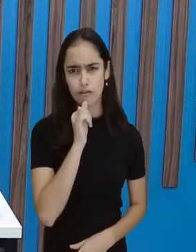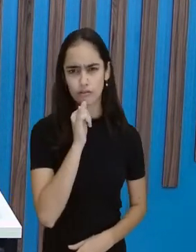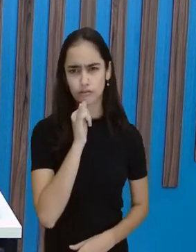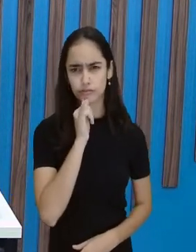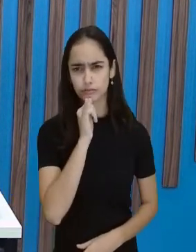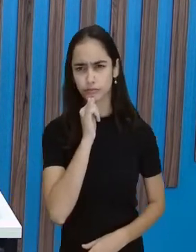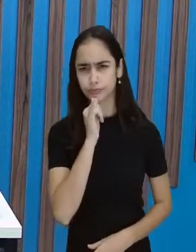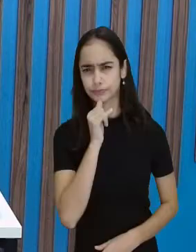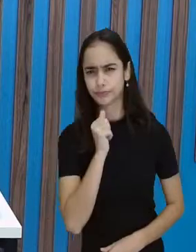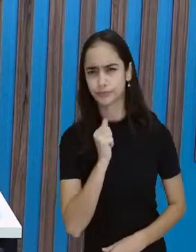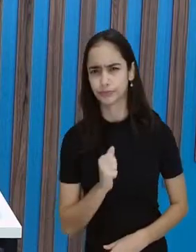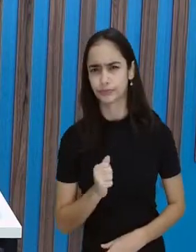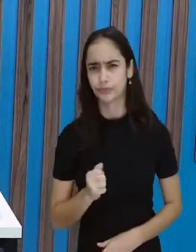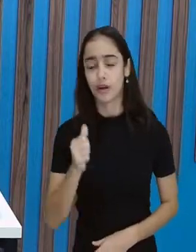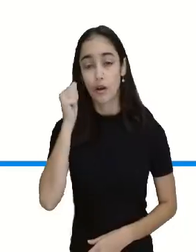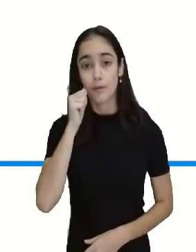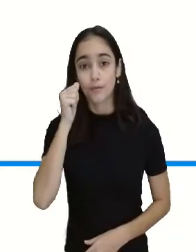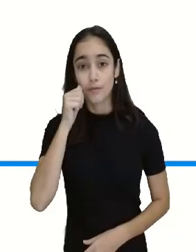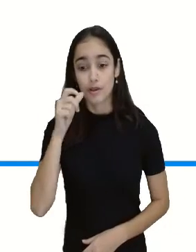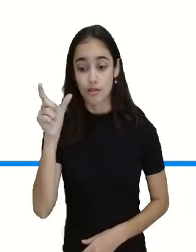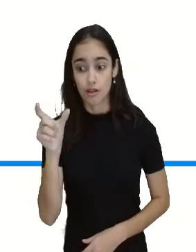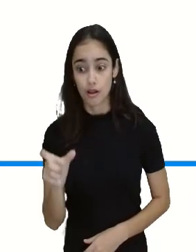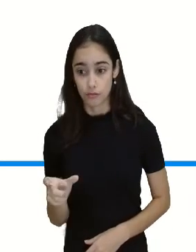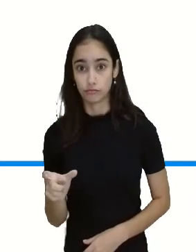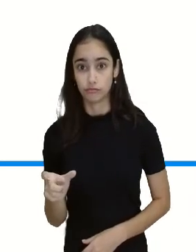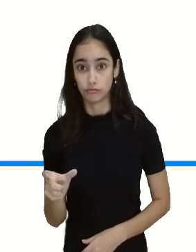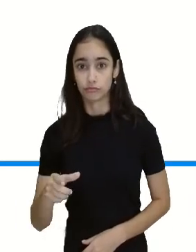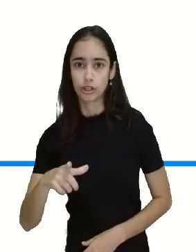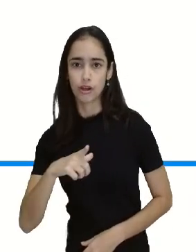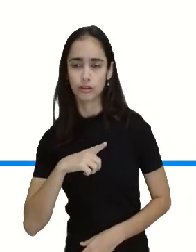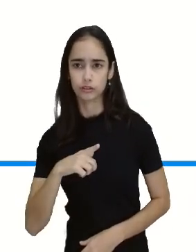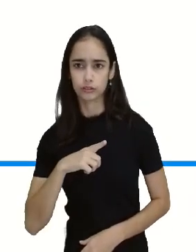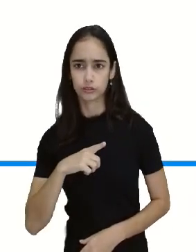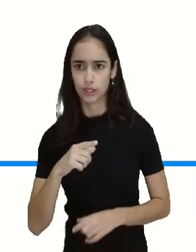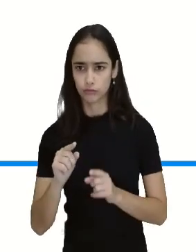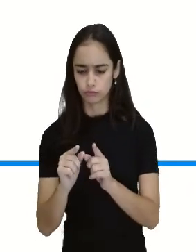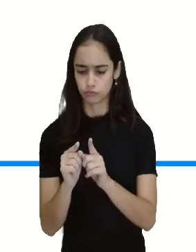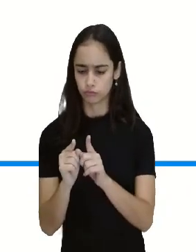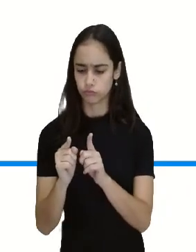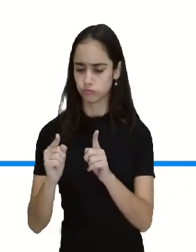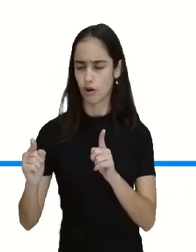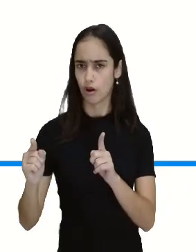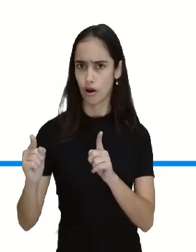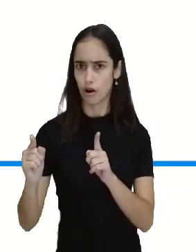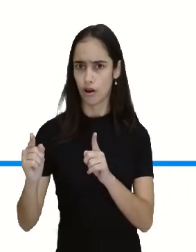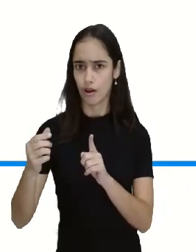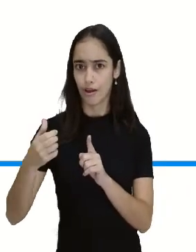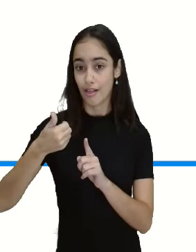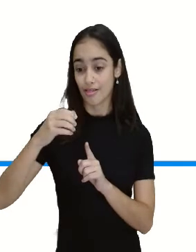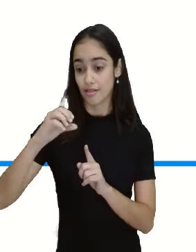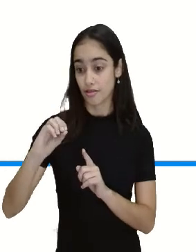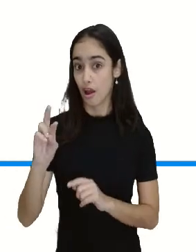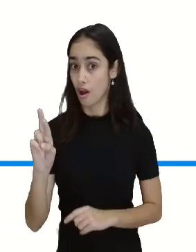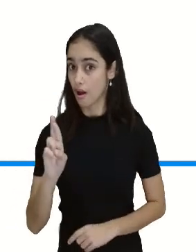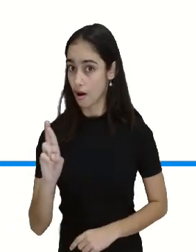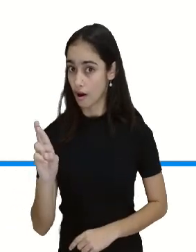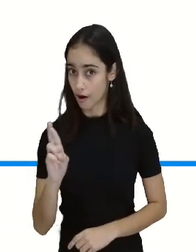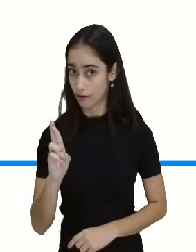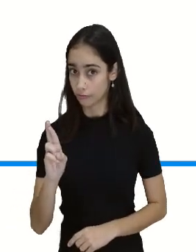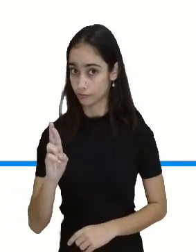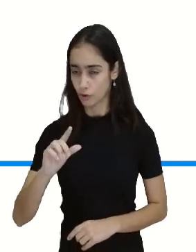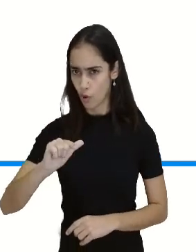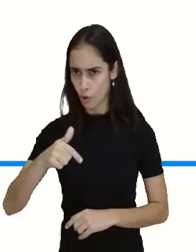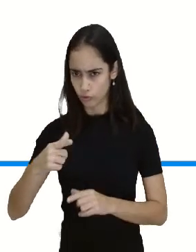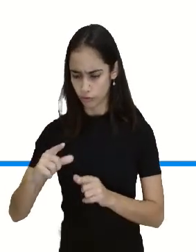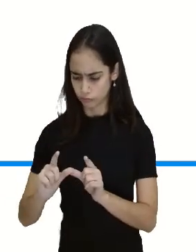A Maria tem uma cédula de 10 reais, né, que eu trouxe aqui até na mesa, uma cédula de 5